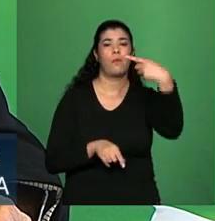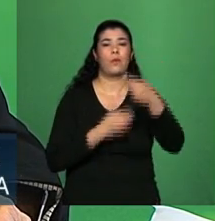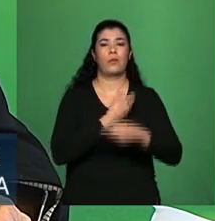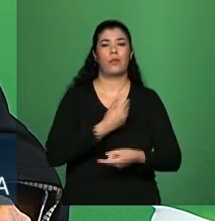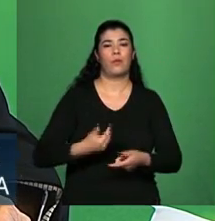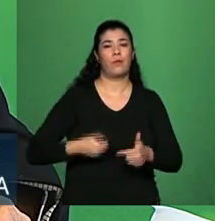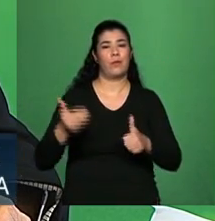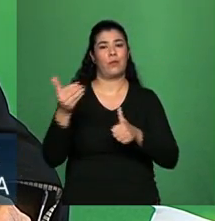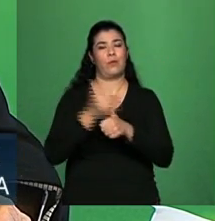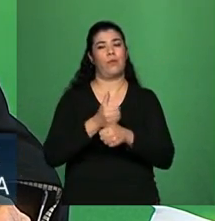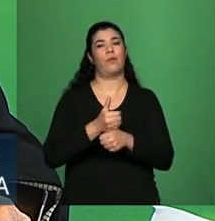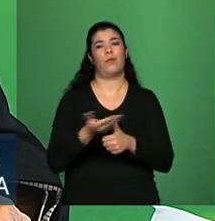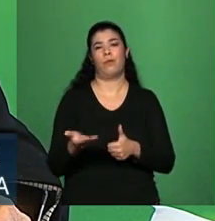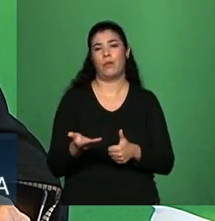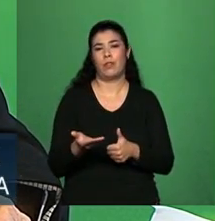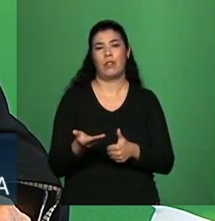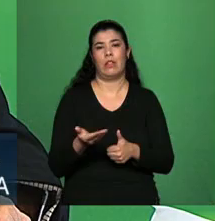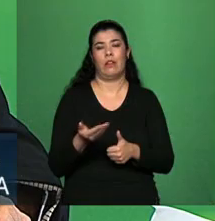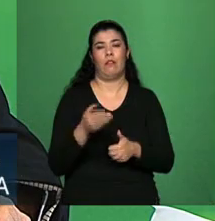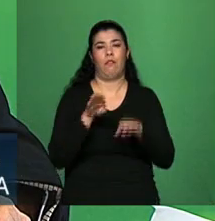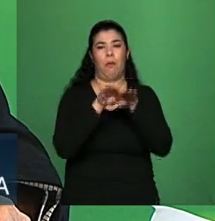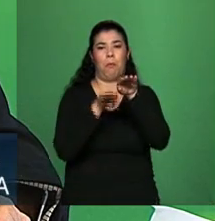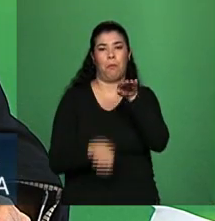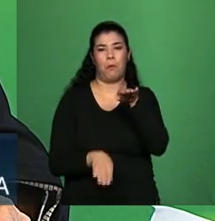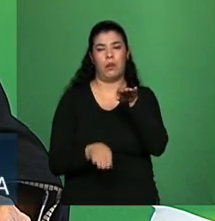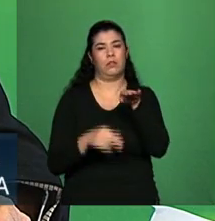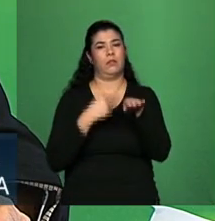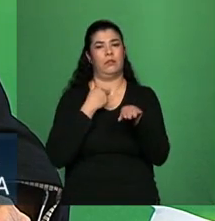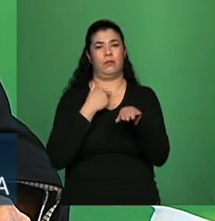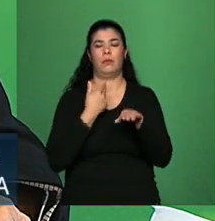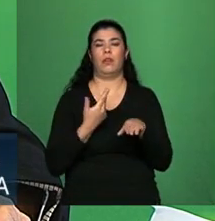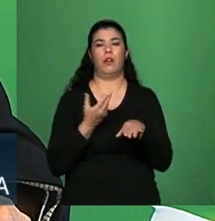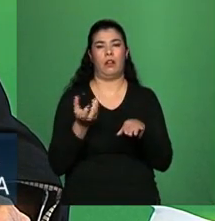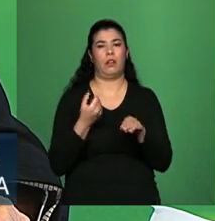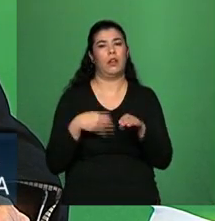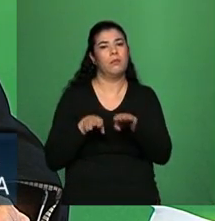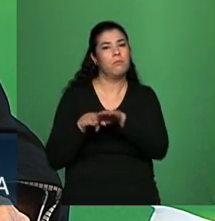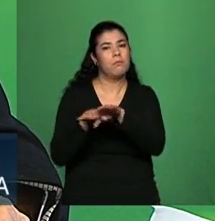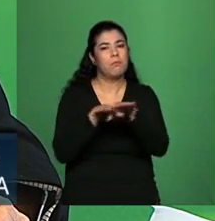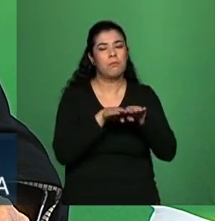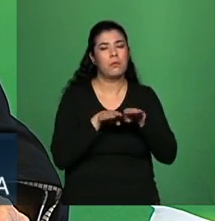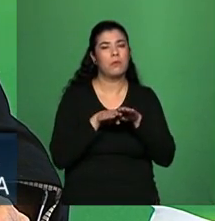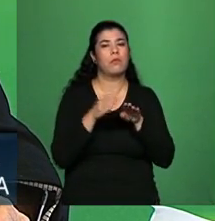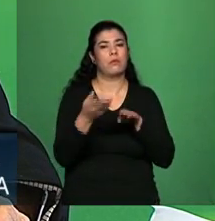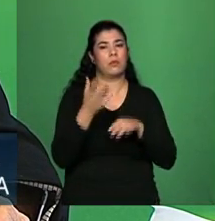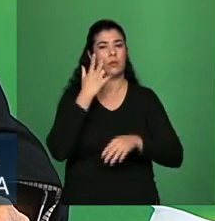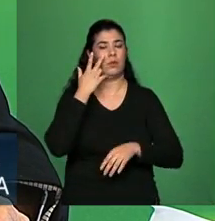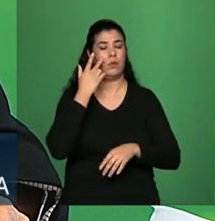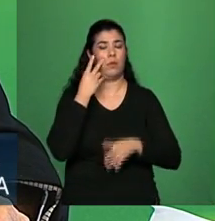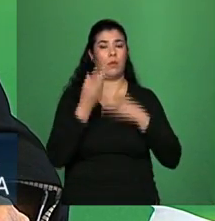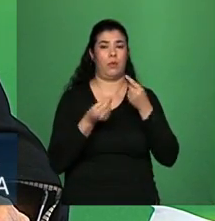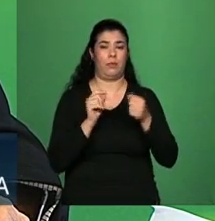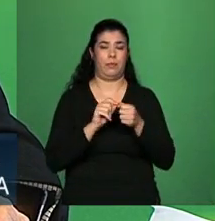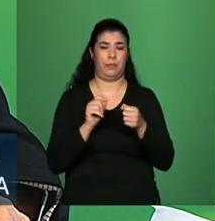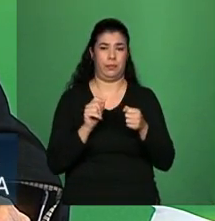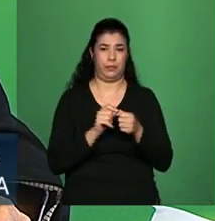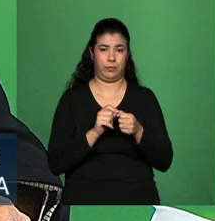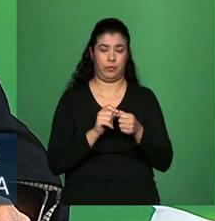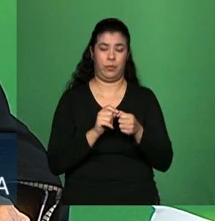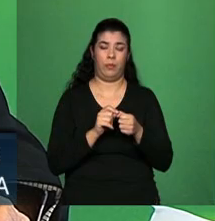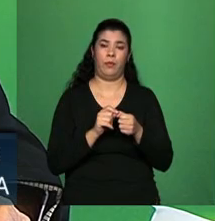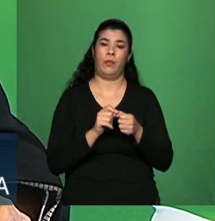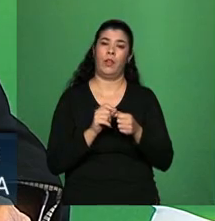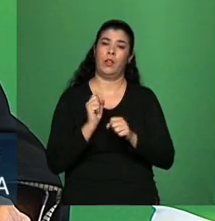um desequilíbrio. Então, é essencialmente esta natureza do que a gente está fazendo. No curto